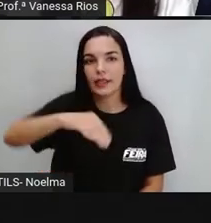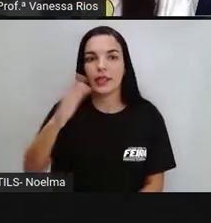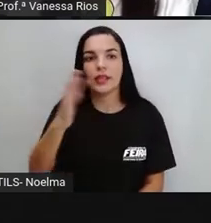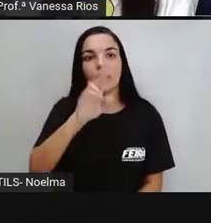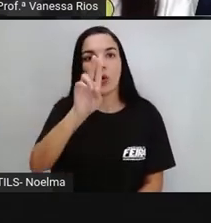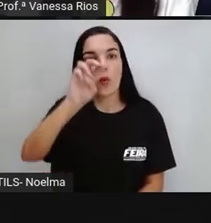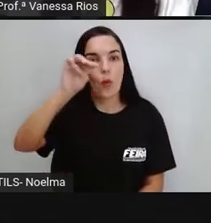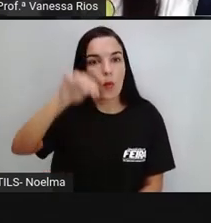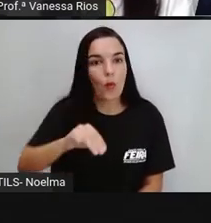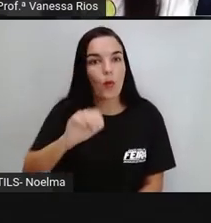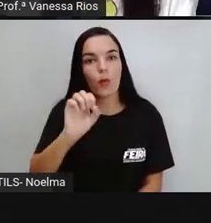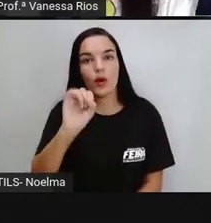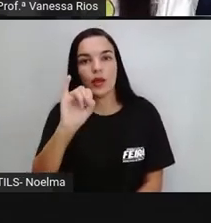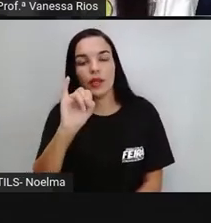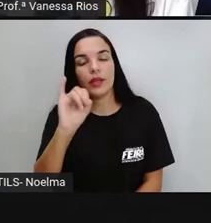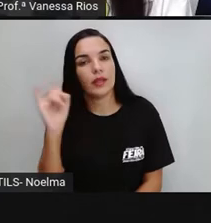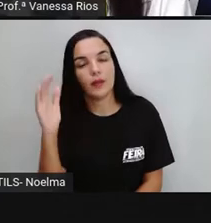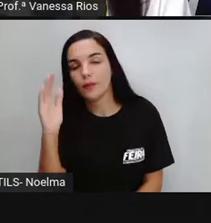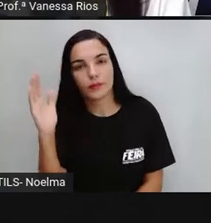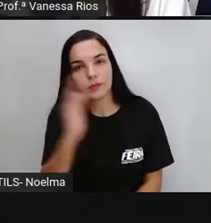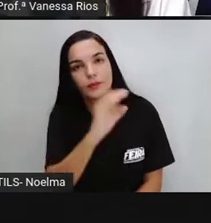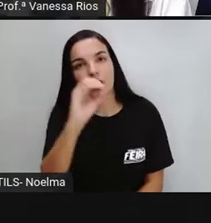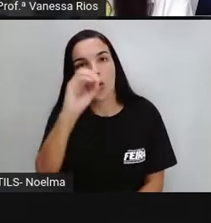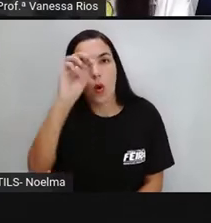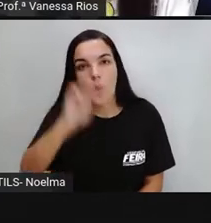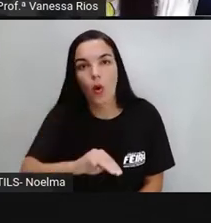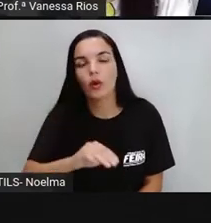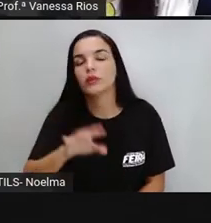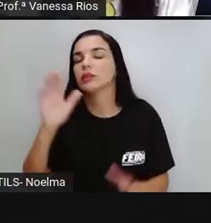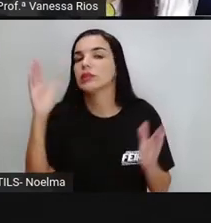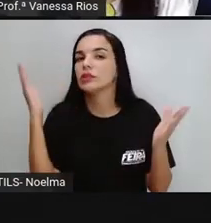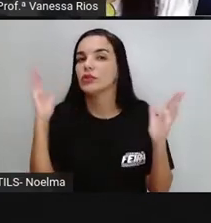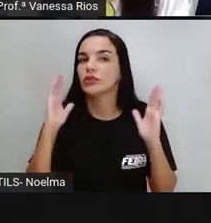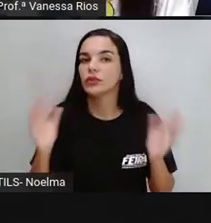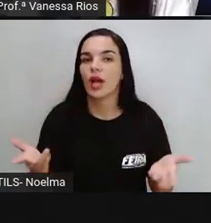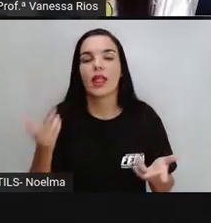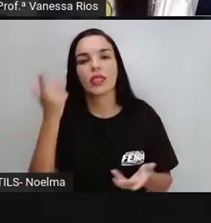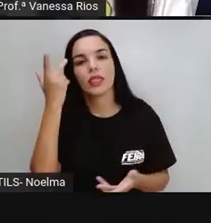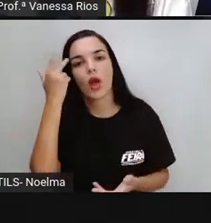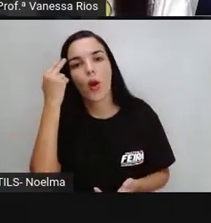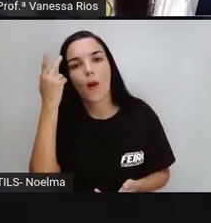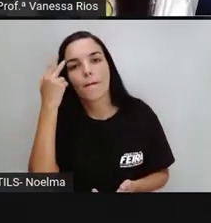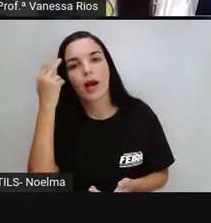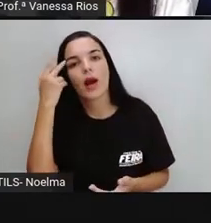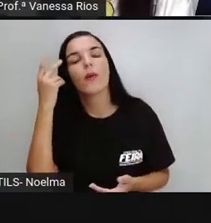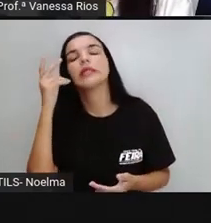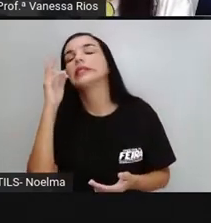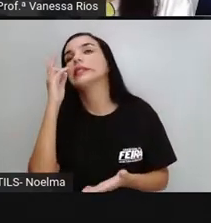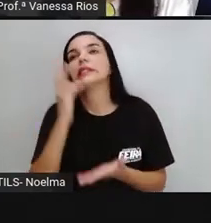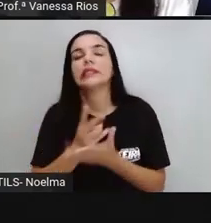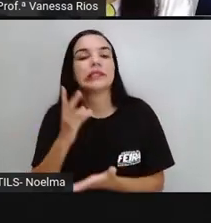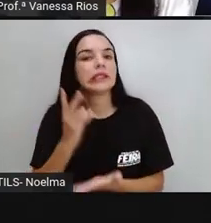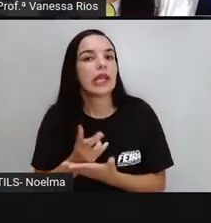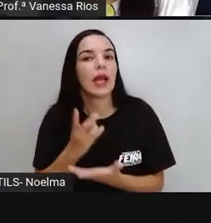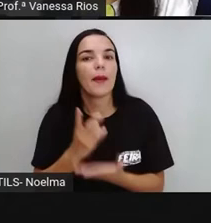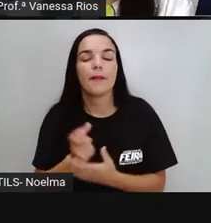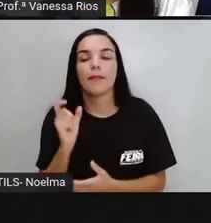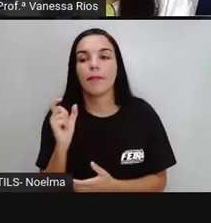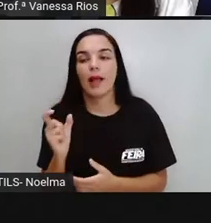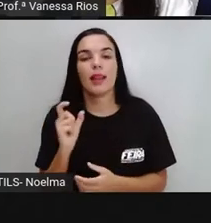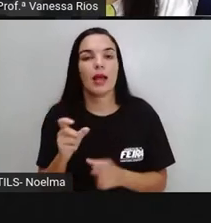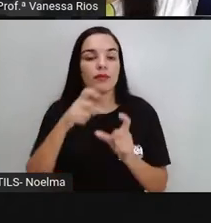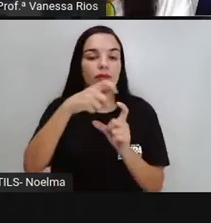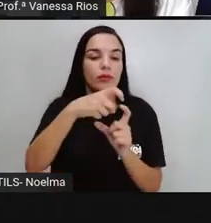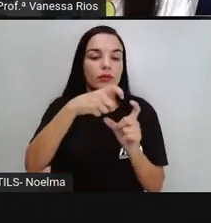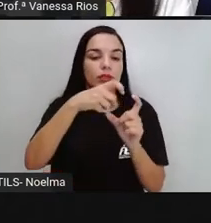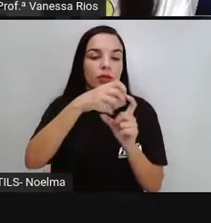U e ON, elas são naturalmente palavras oxítonas, não sendo necessária a presença aí do acento